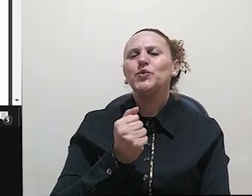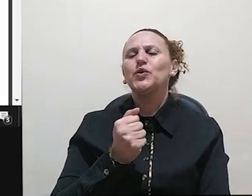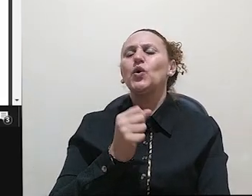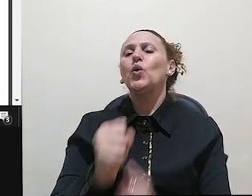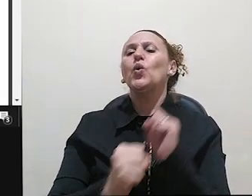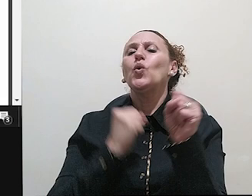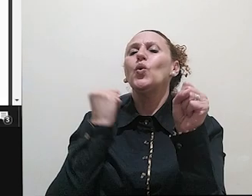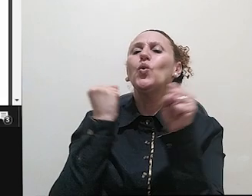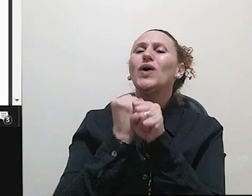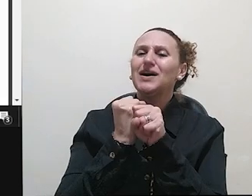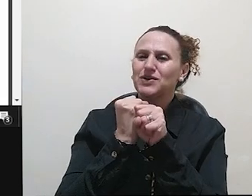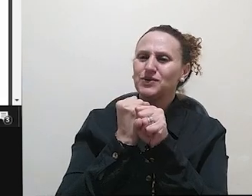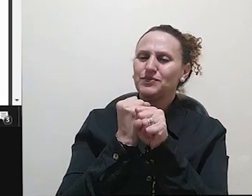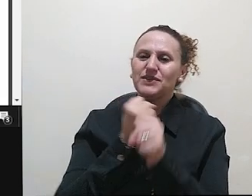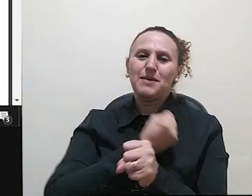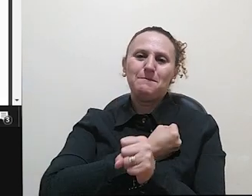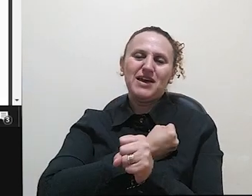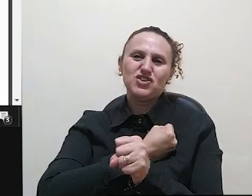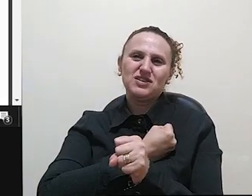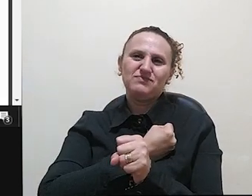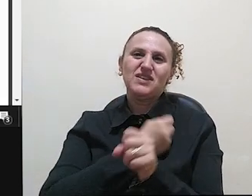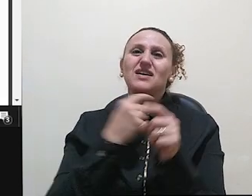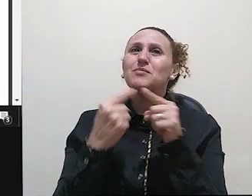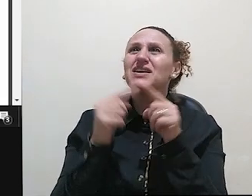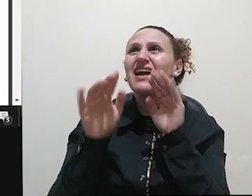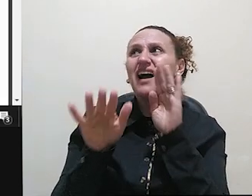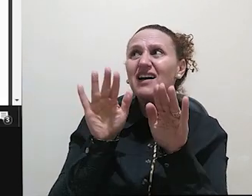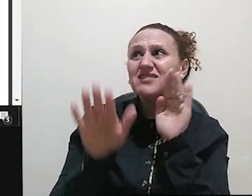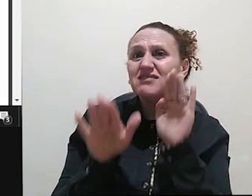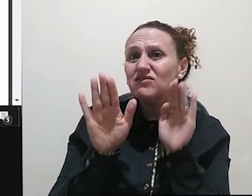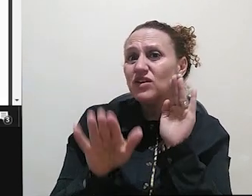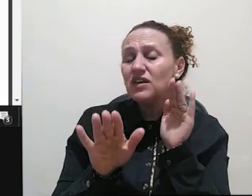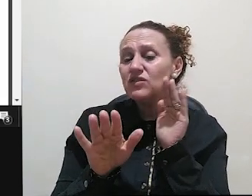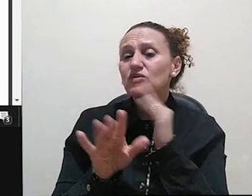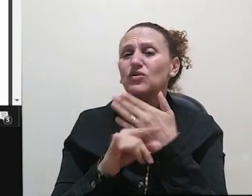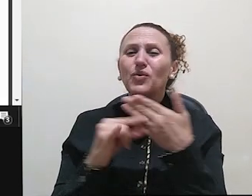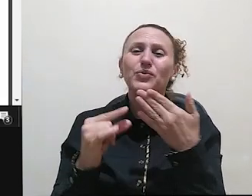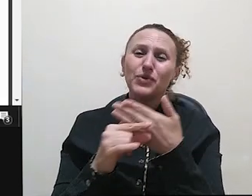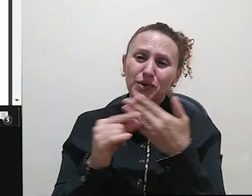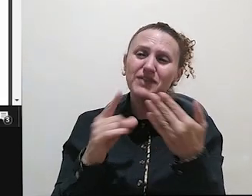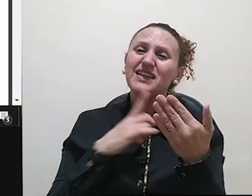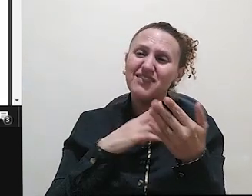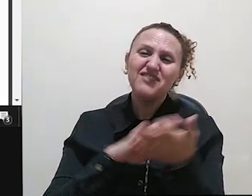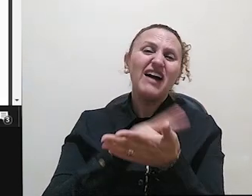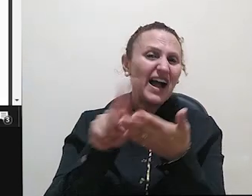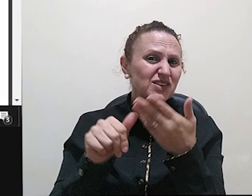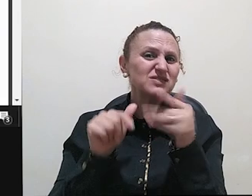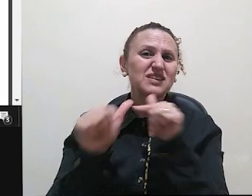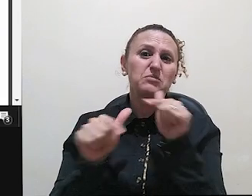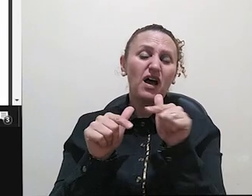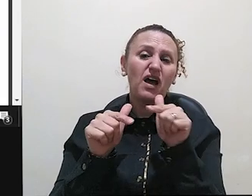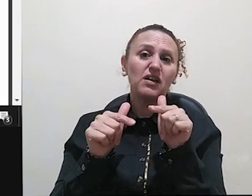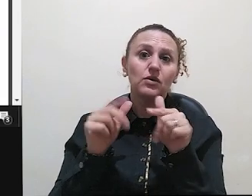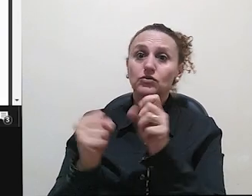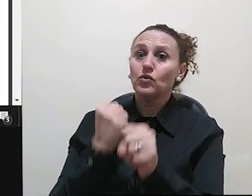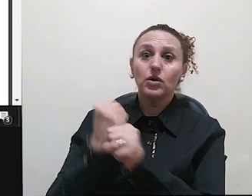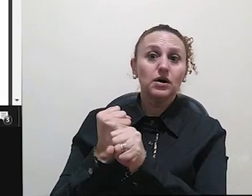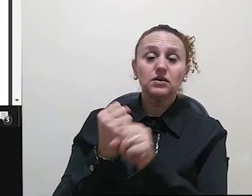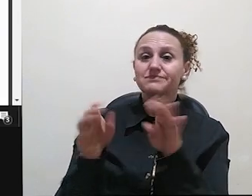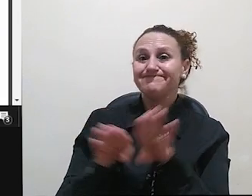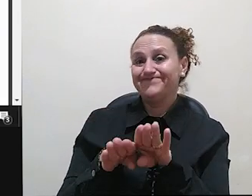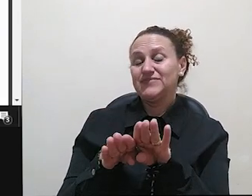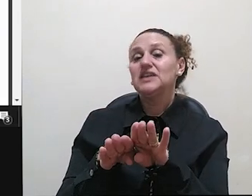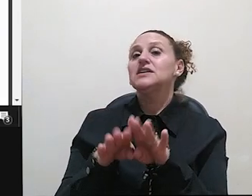conta de que, às vezes, o autor que a gente está resenhando tem outros trabalhos, inclusive publicados no mesmo ano. E aí é importante a gente ter essa